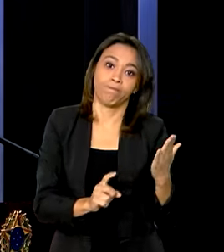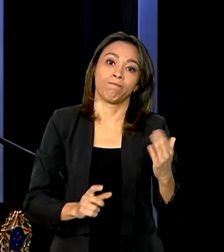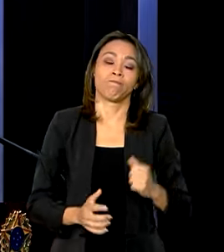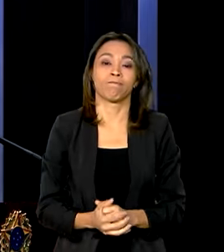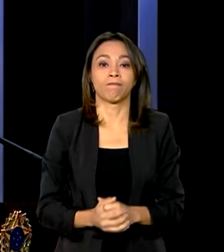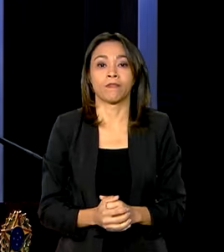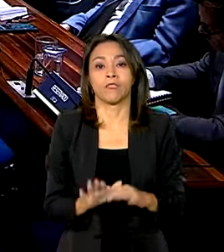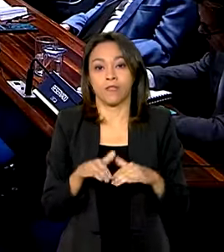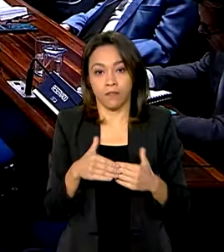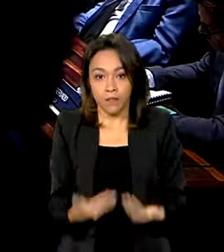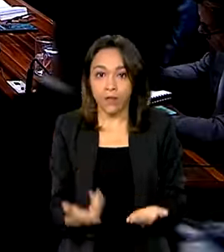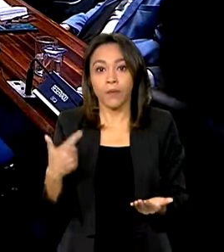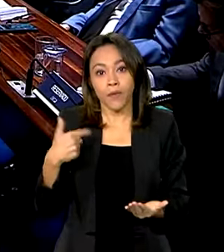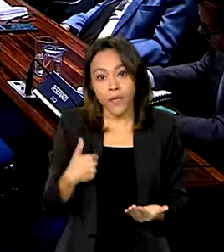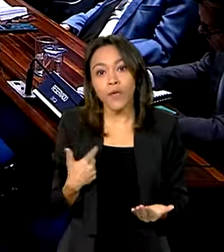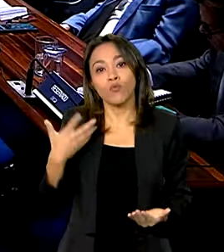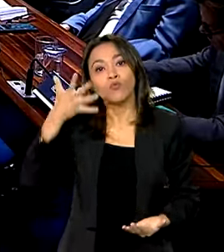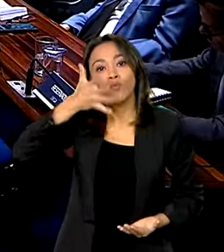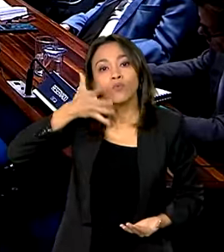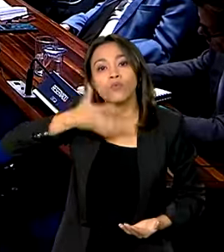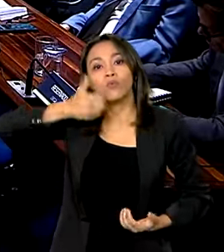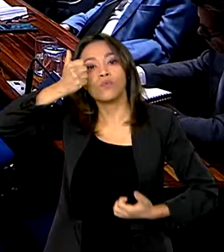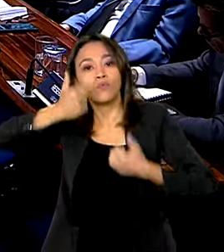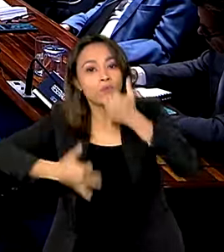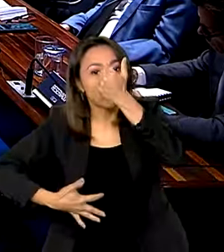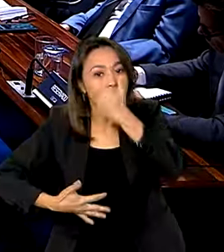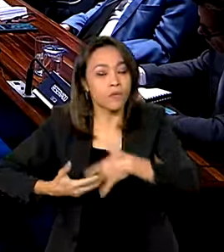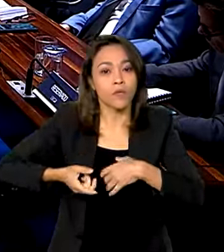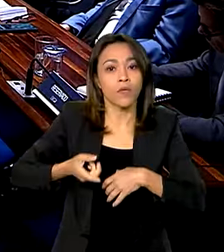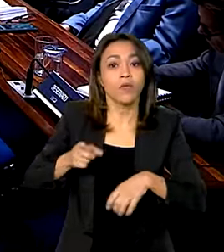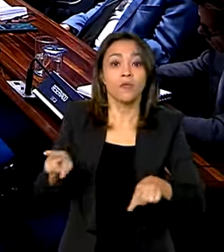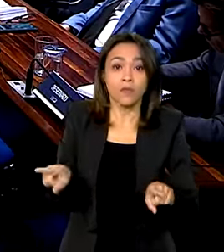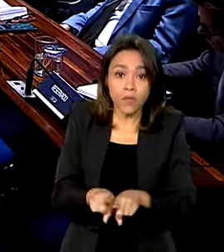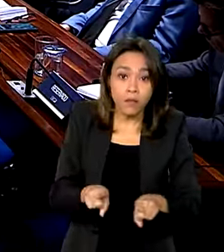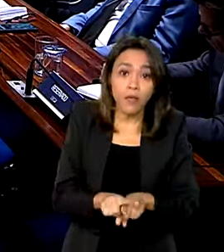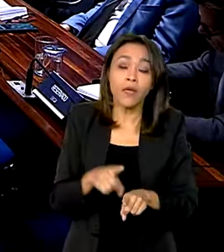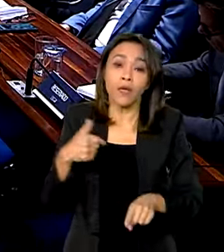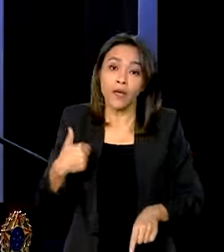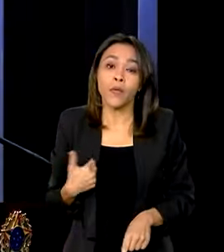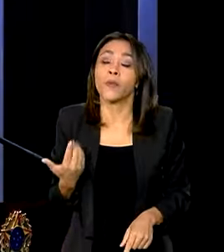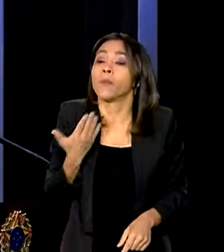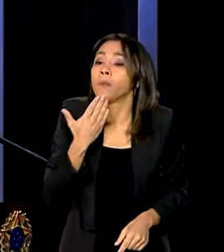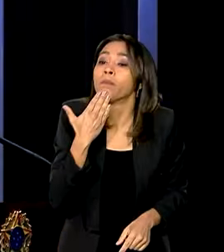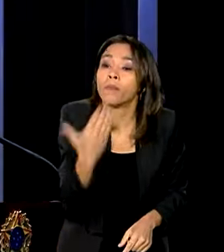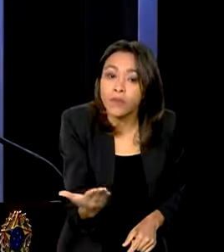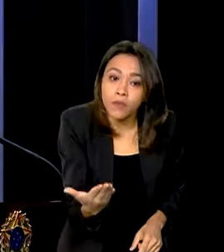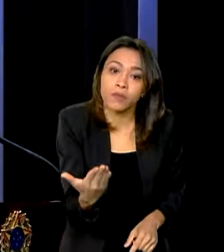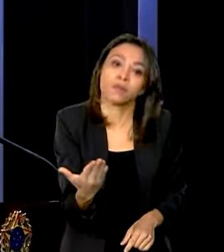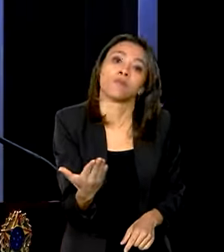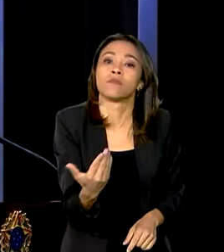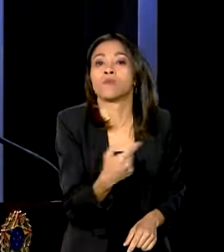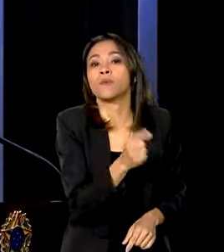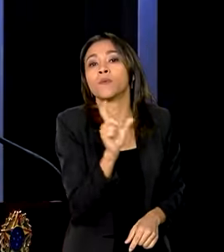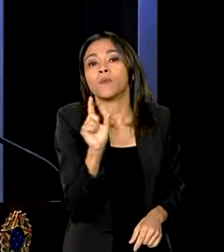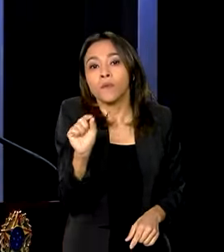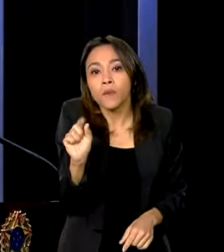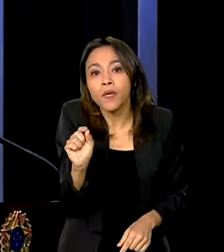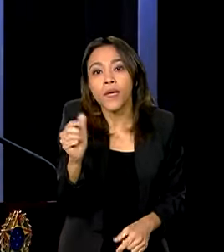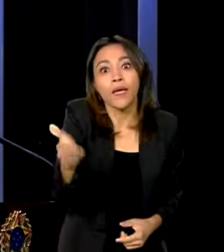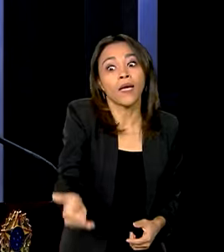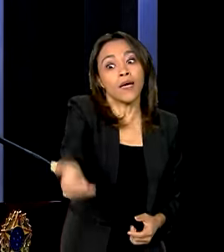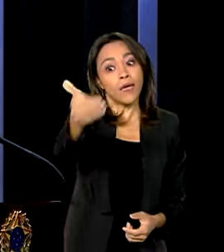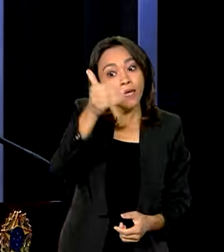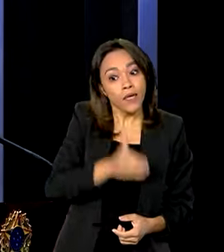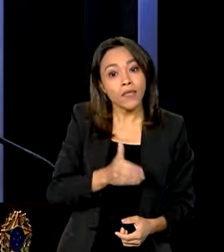Então, eu faço essa fala, mas, ao mesmo tempo, peço e faço um apelo para que o quanto antes os